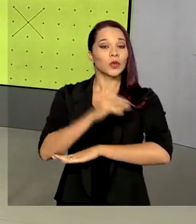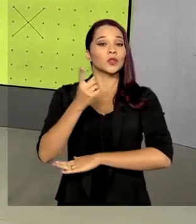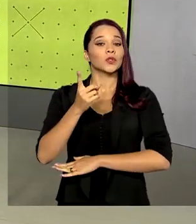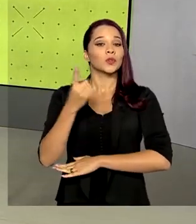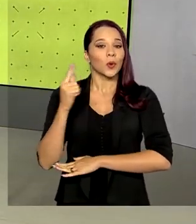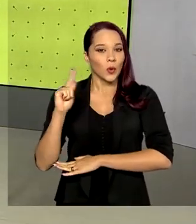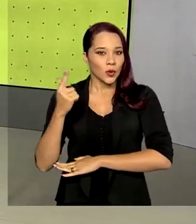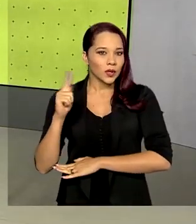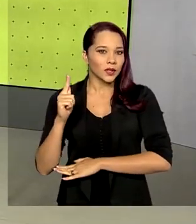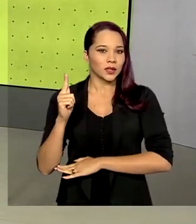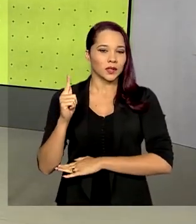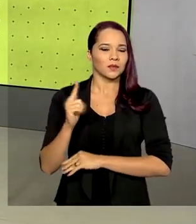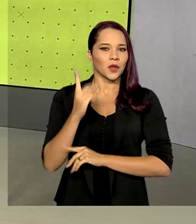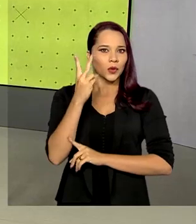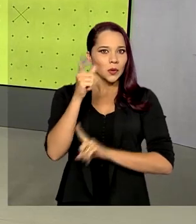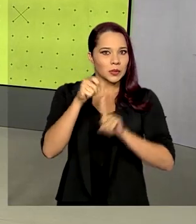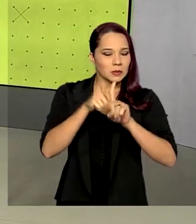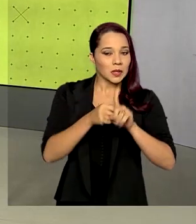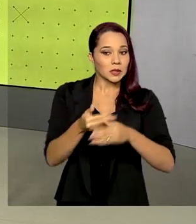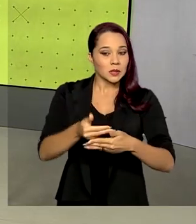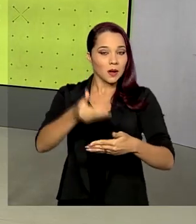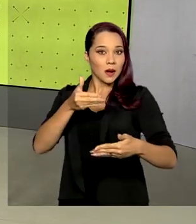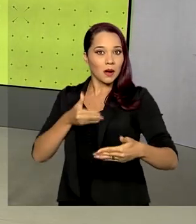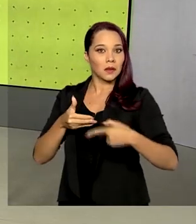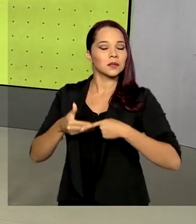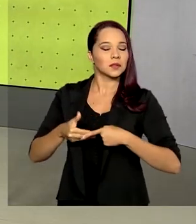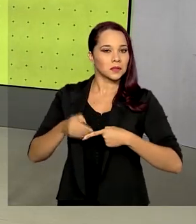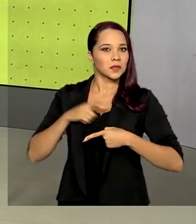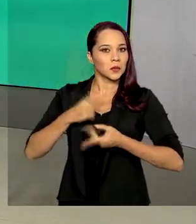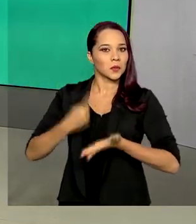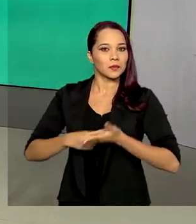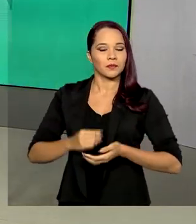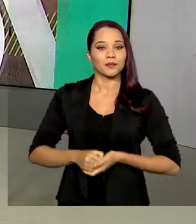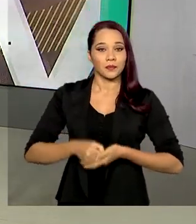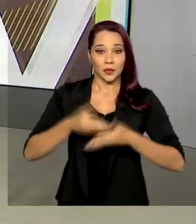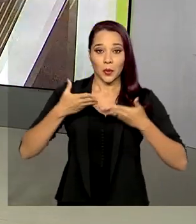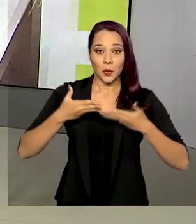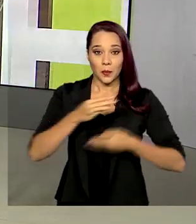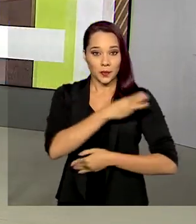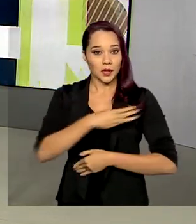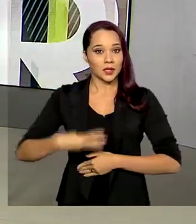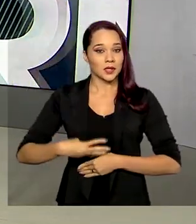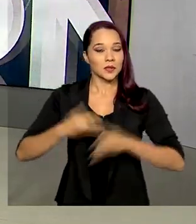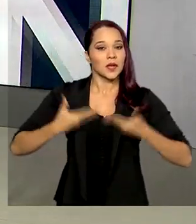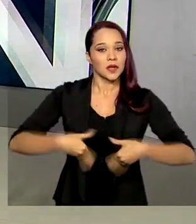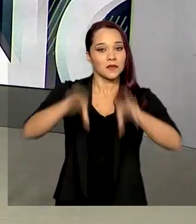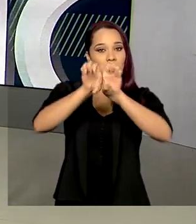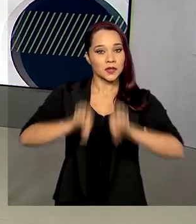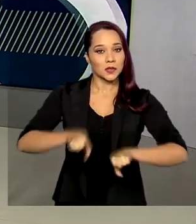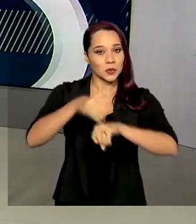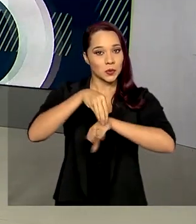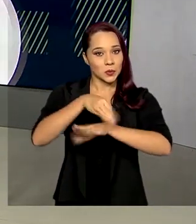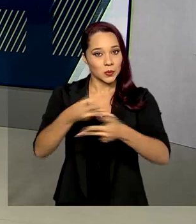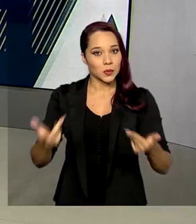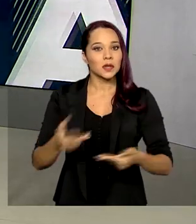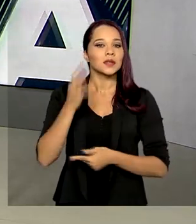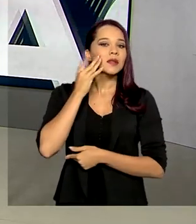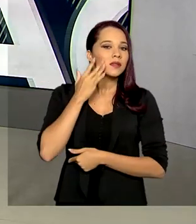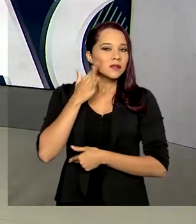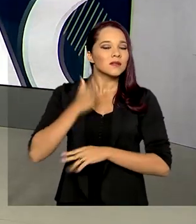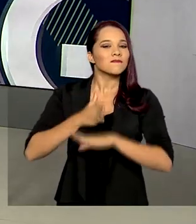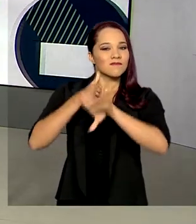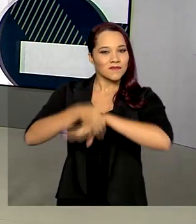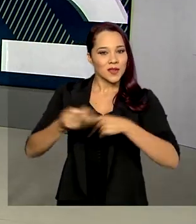Goiânia, em Goiás, dois meses antes da data prevista. O ministro da Infraestrutura, Tarcísio Gomes de Freitas, esteve na inauguração